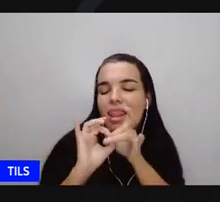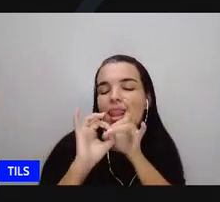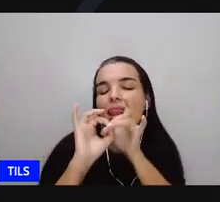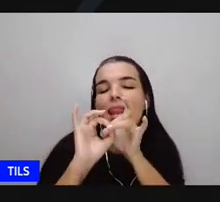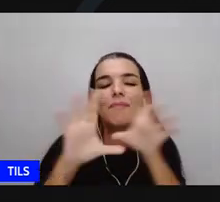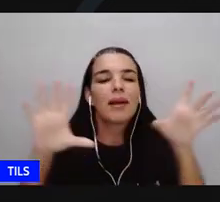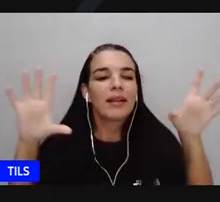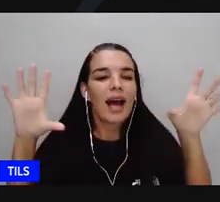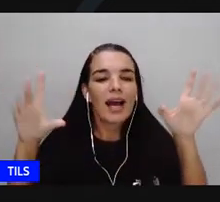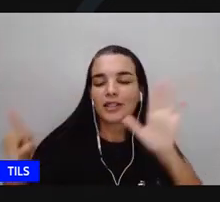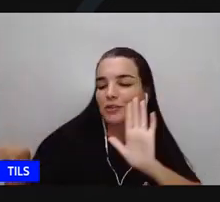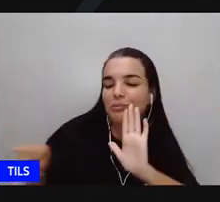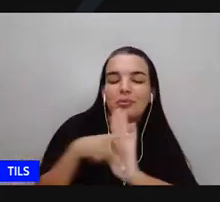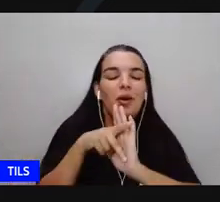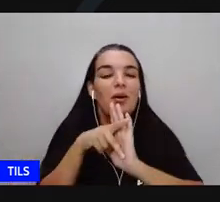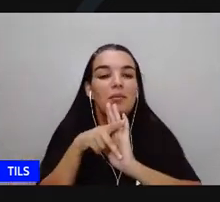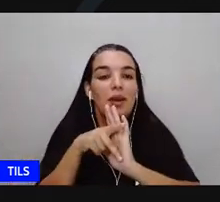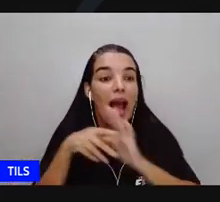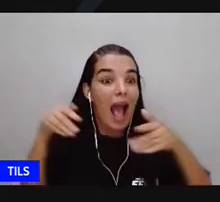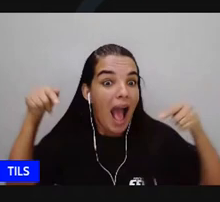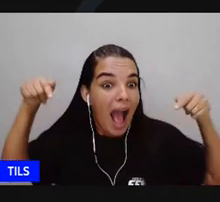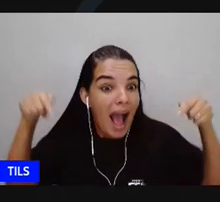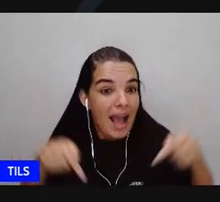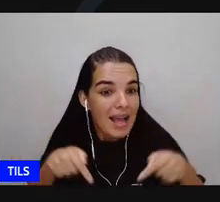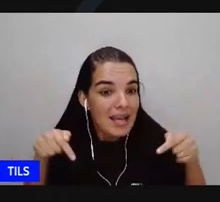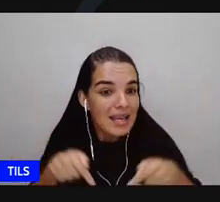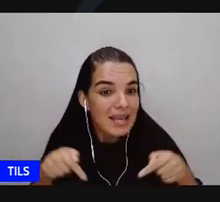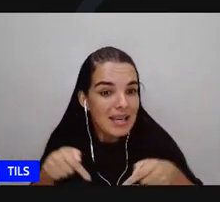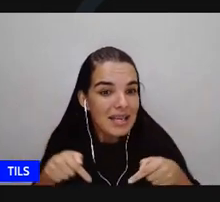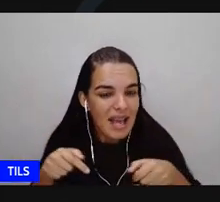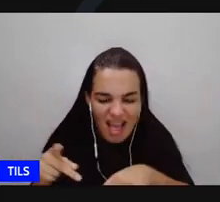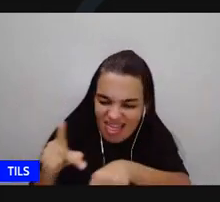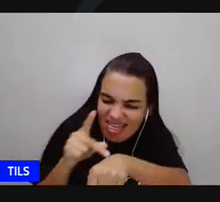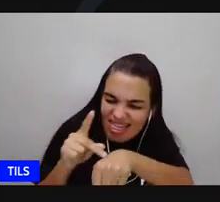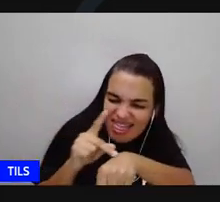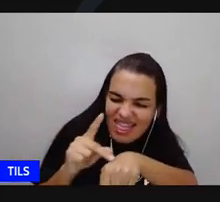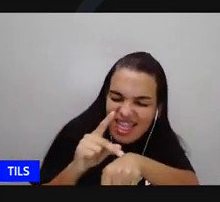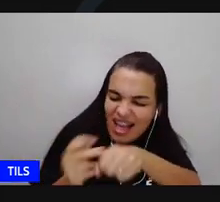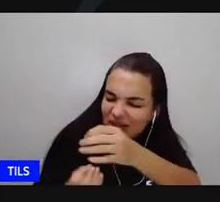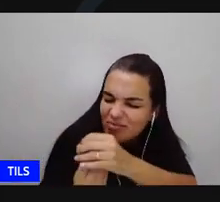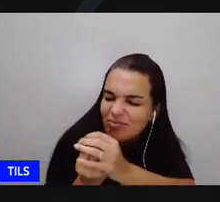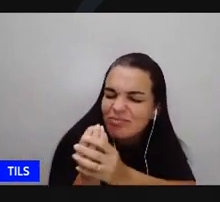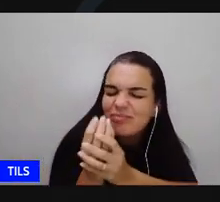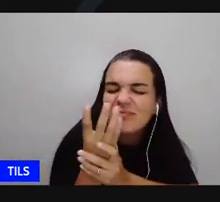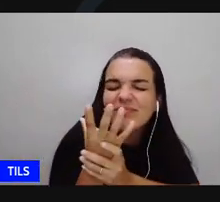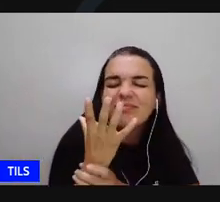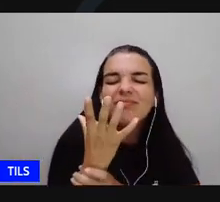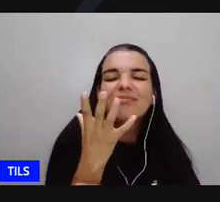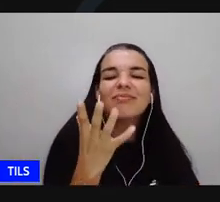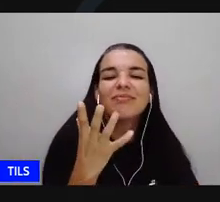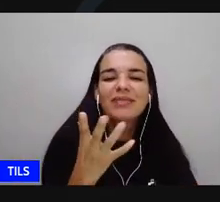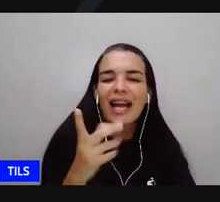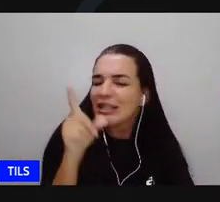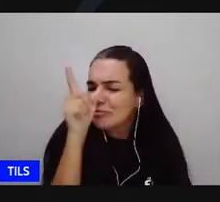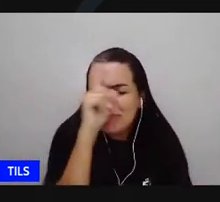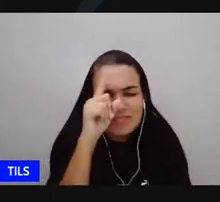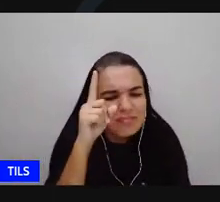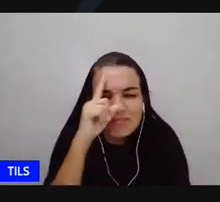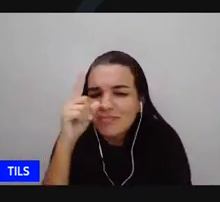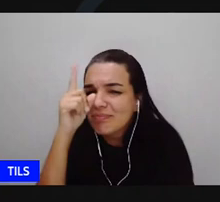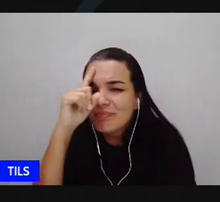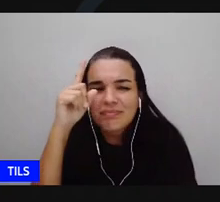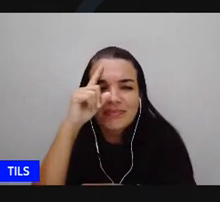ser quem é aqui o enegrecer desde sempre é cotidiano